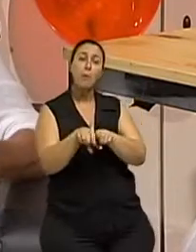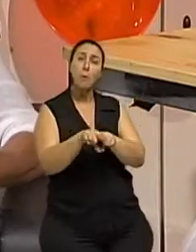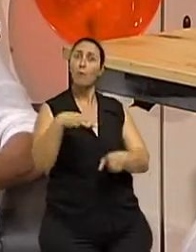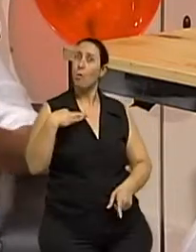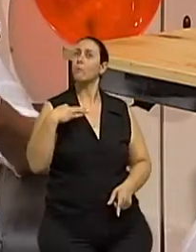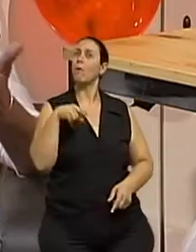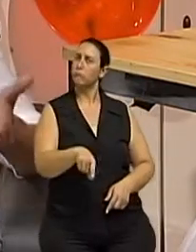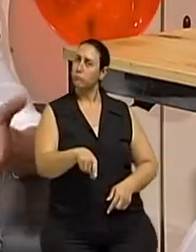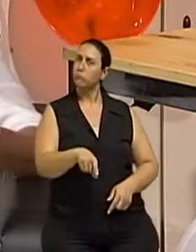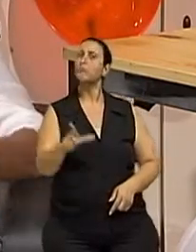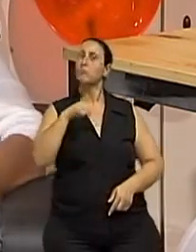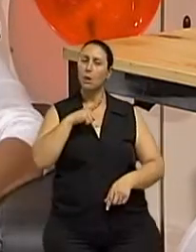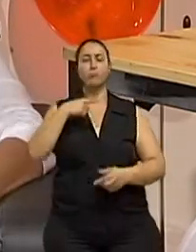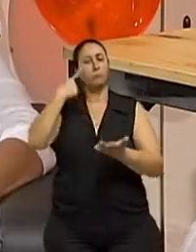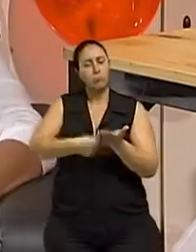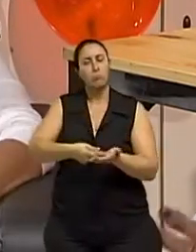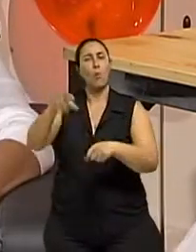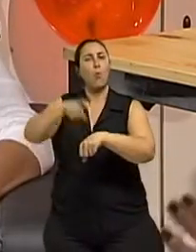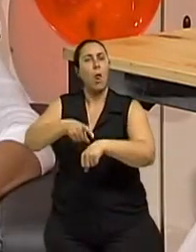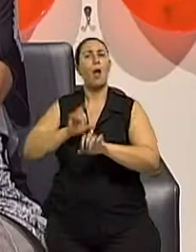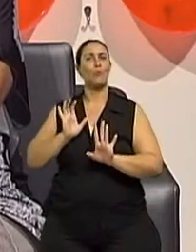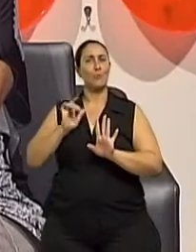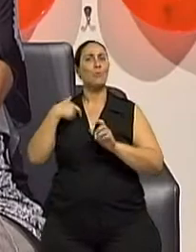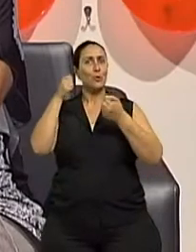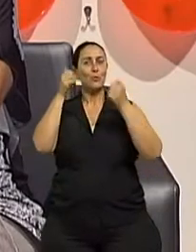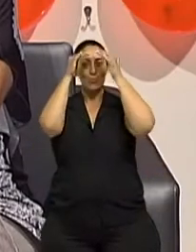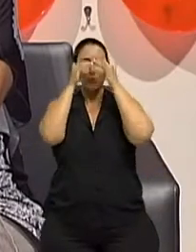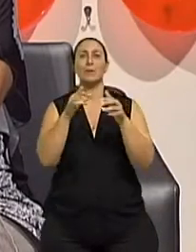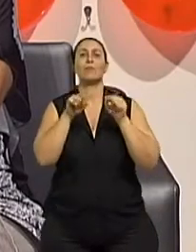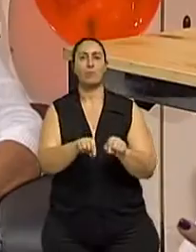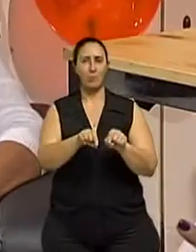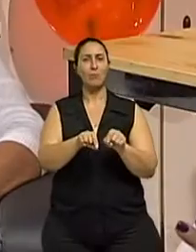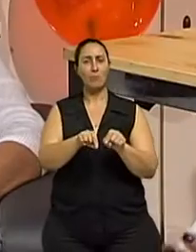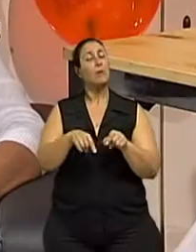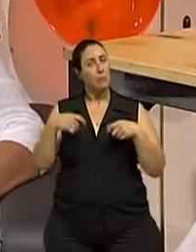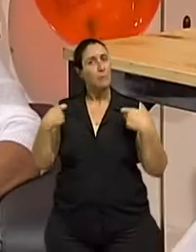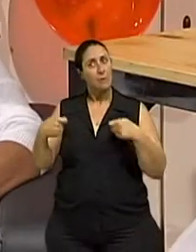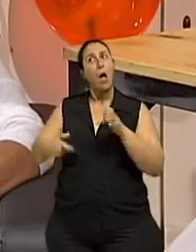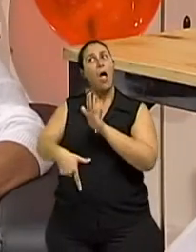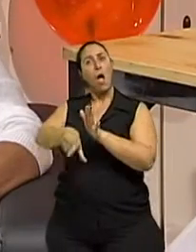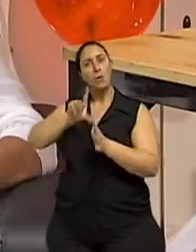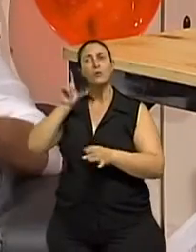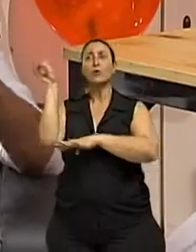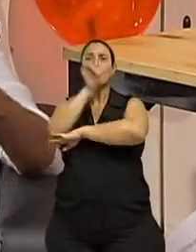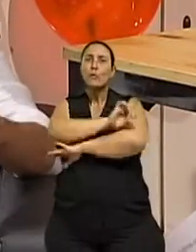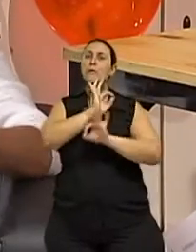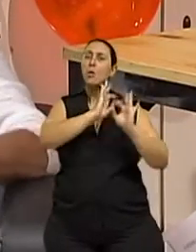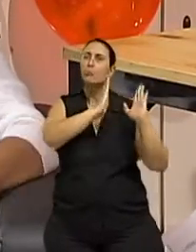com o horário que eu me comprometi a trabalhar. O horário nos dias? Nos dias previamente determinados.